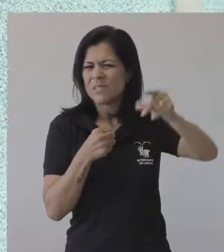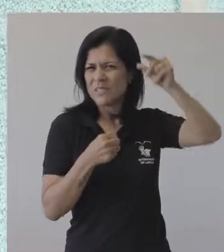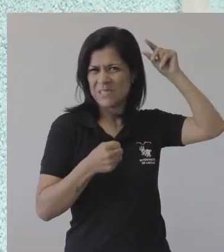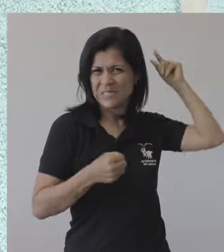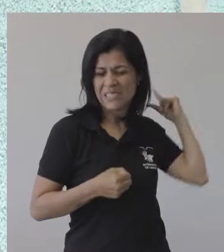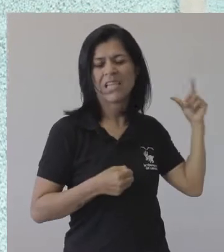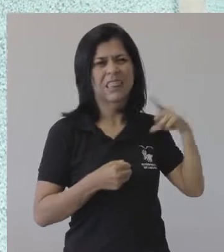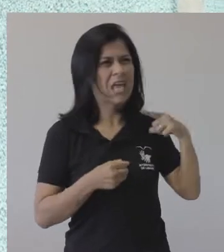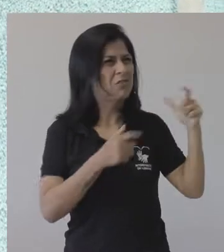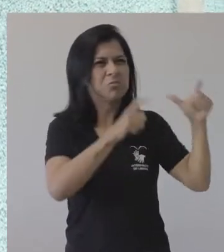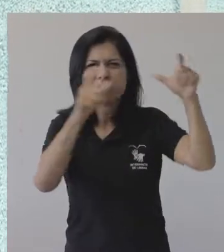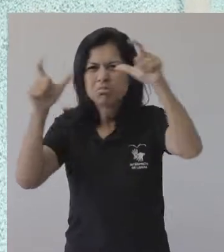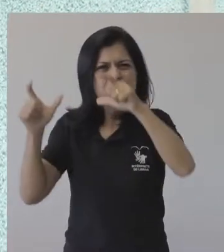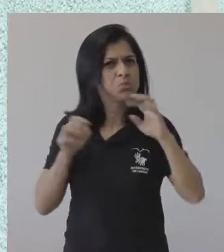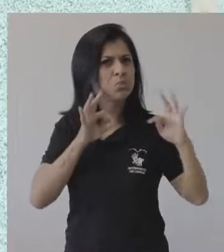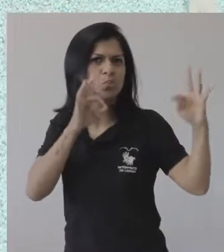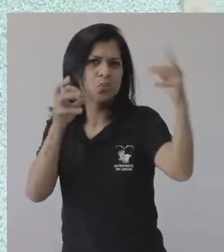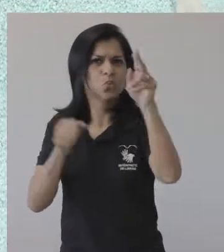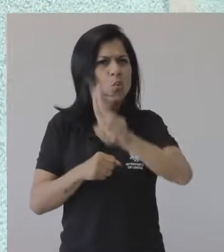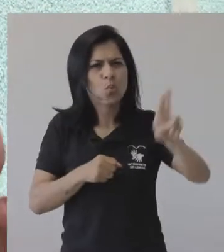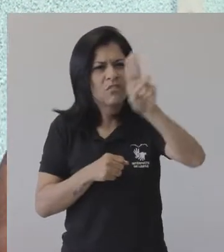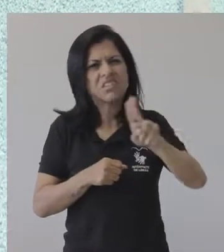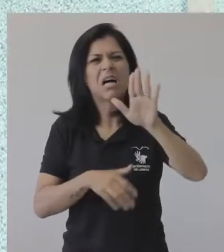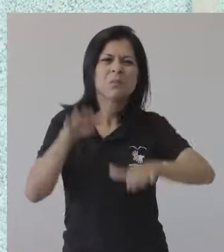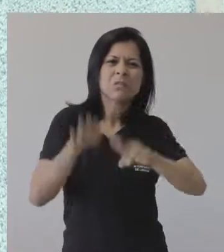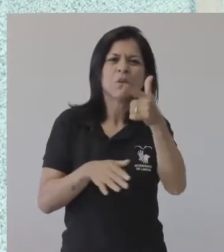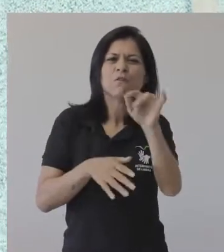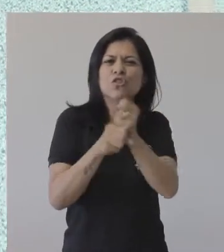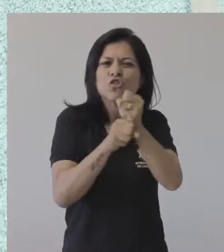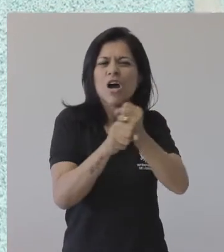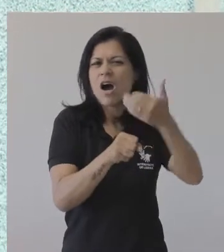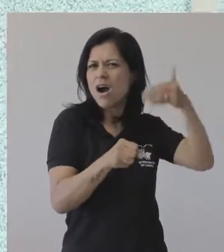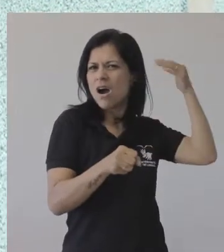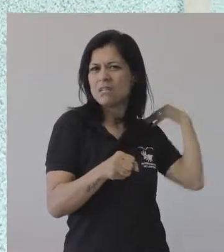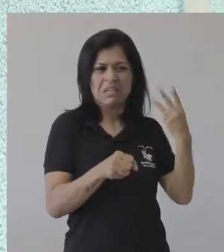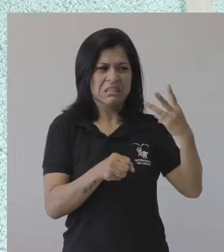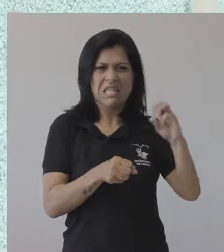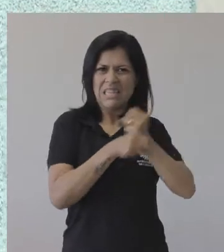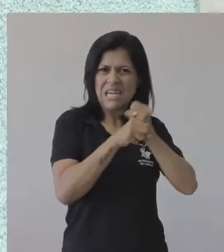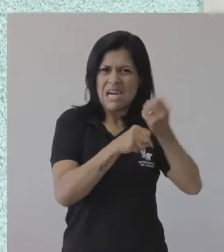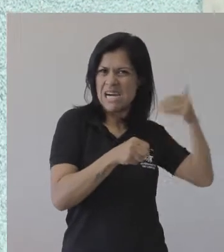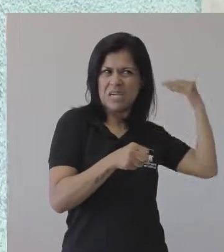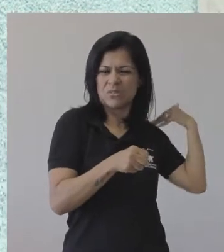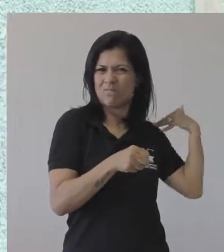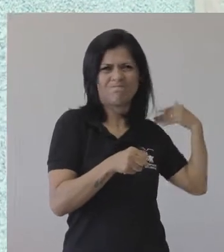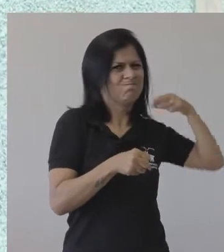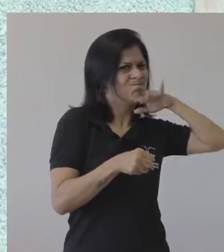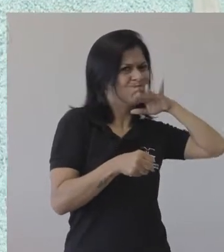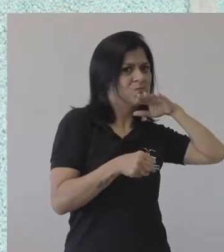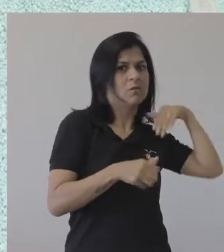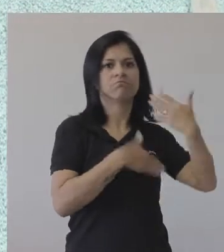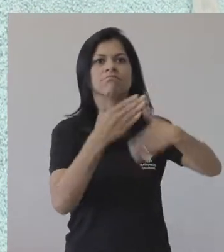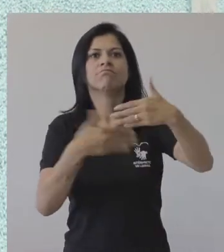mais amplo, quem conheceu as universidades públicas brasileiras há 20 anos atrás, 30 anos atrás, percebe que hoje